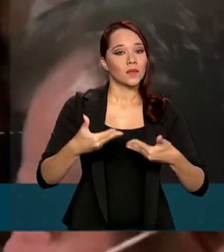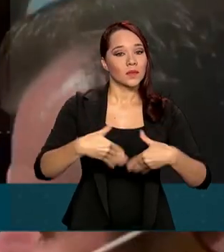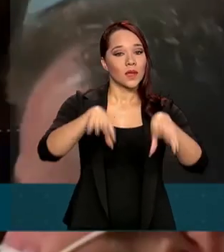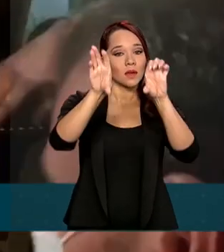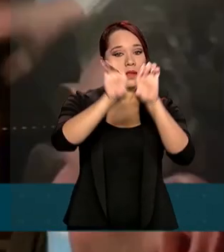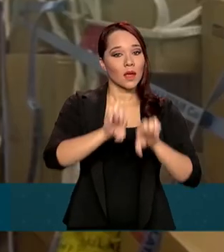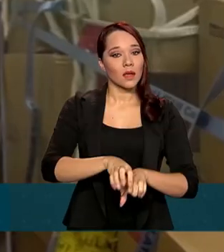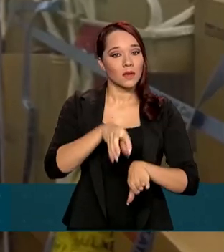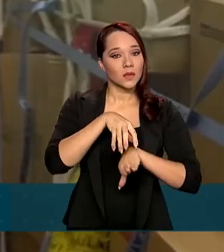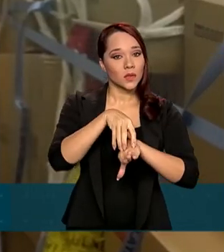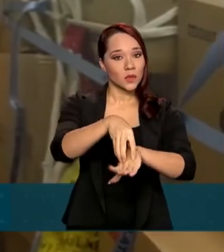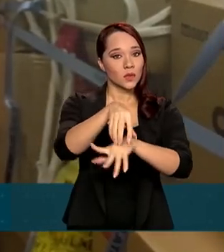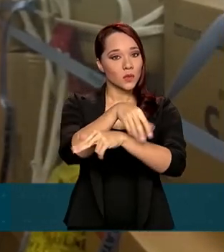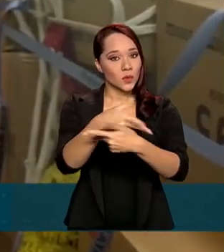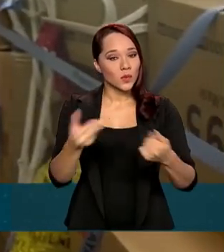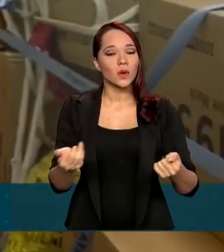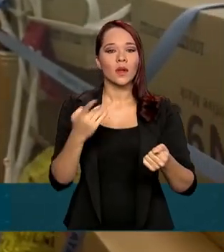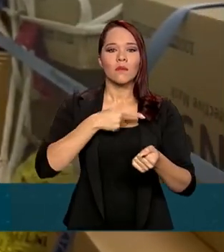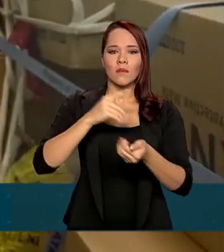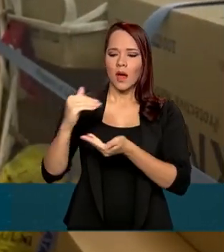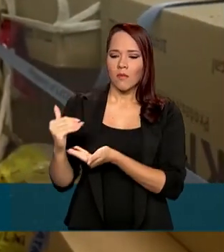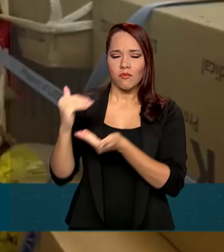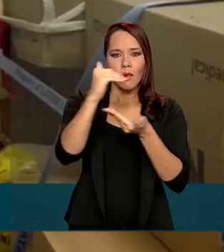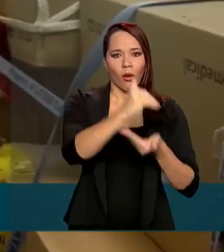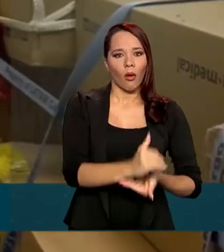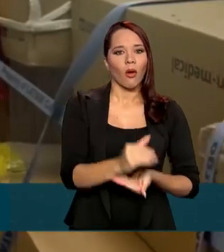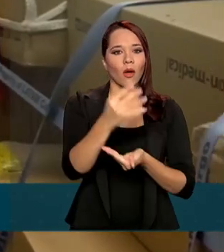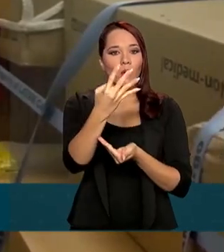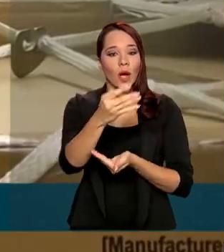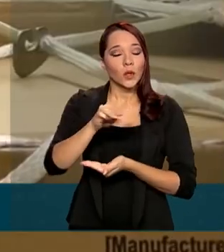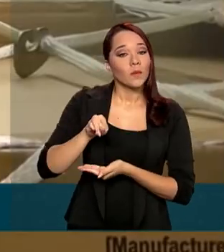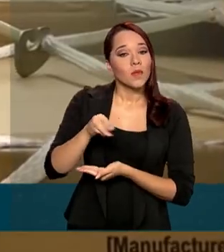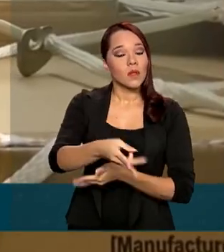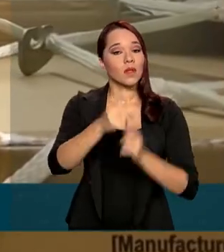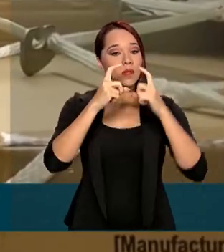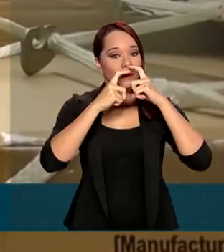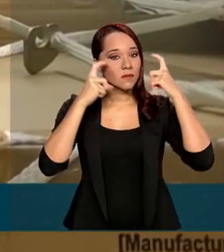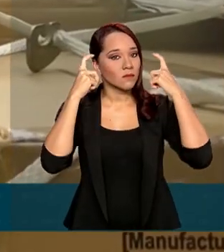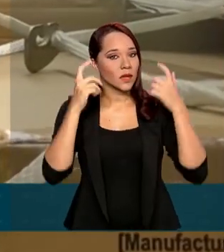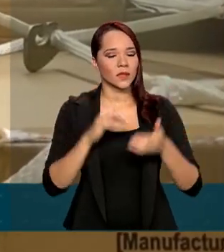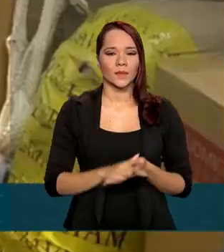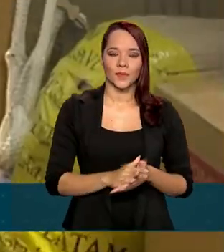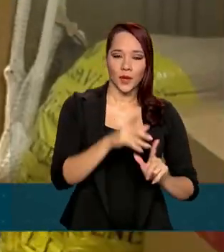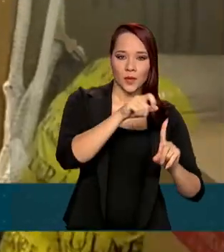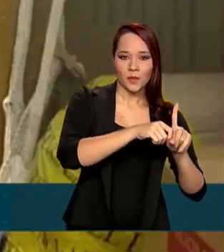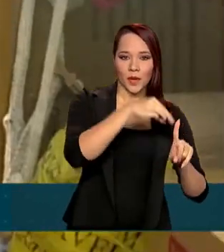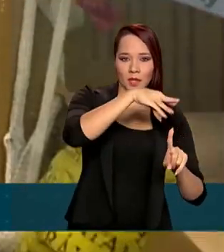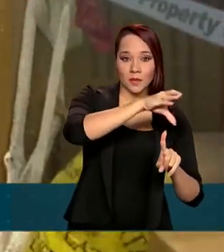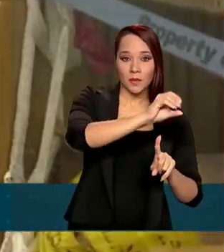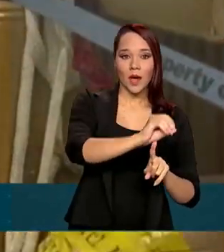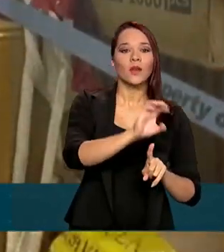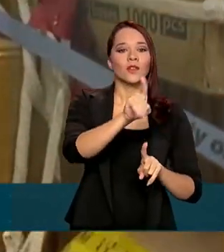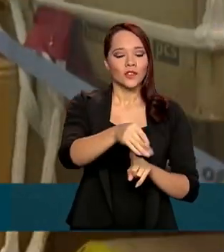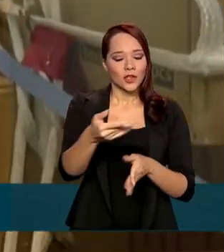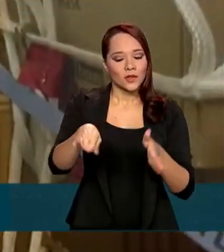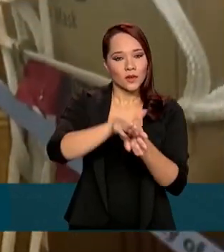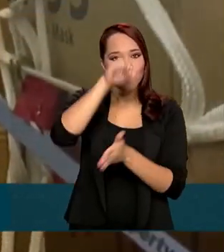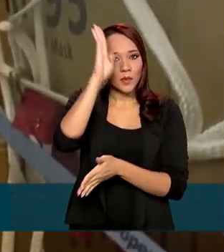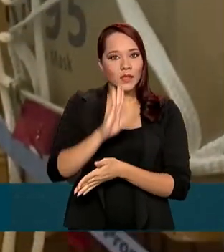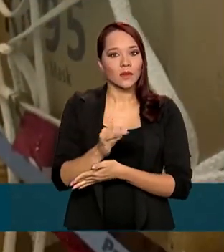Infraestrutura, para transportar 4 milhões de máscaras. Desde maio, já chegaram ao Brasil